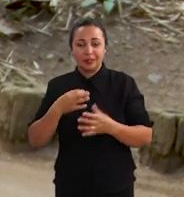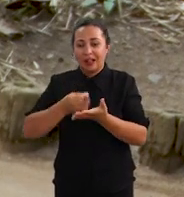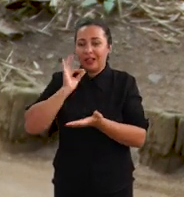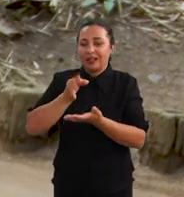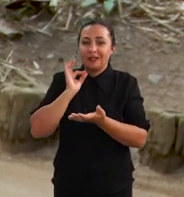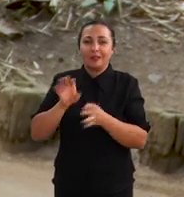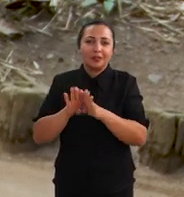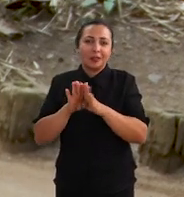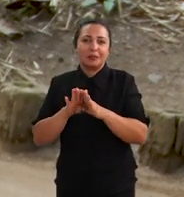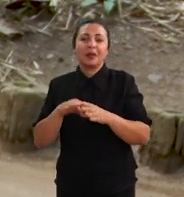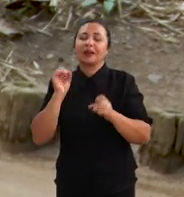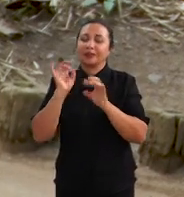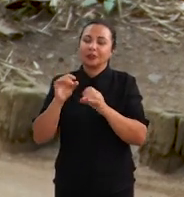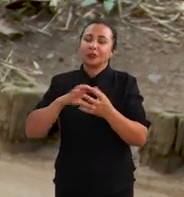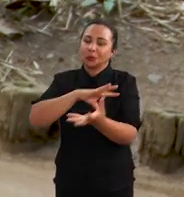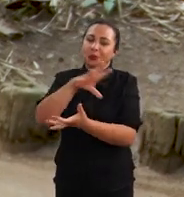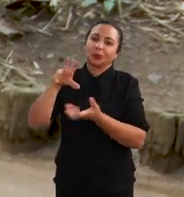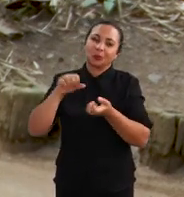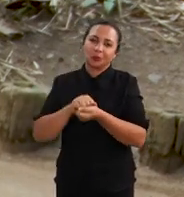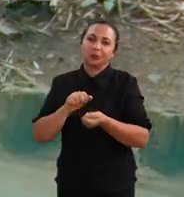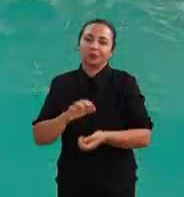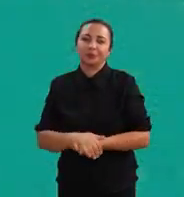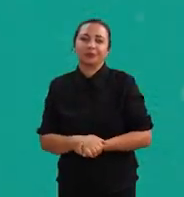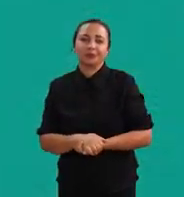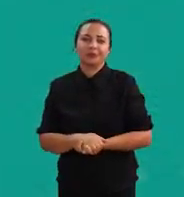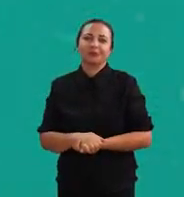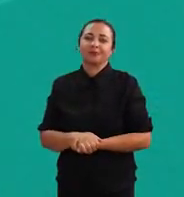que é uma das bebidas mais consumidas no mundo.